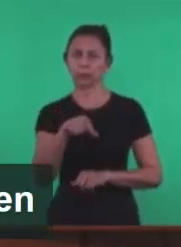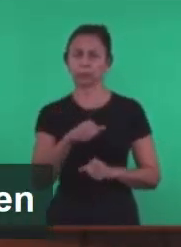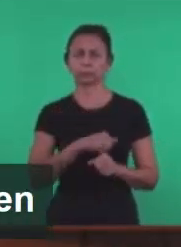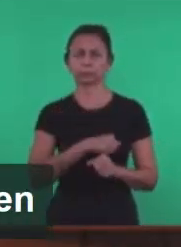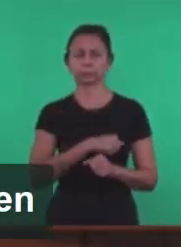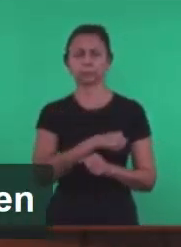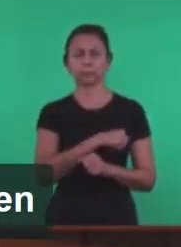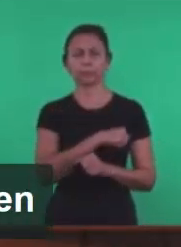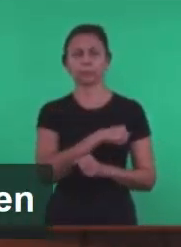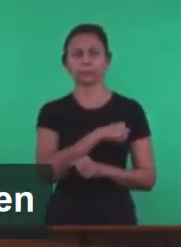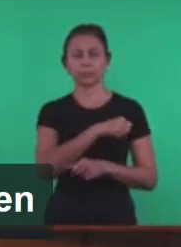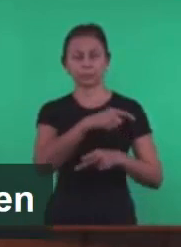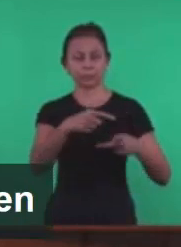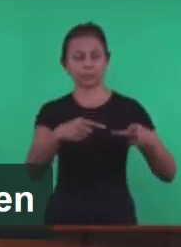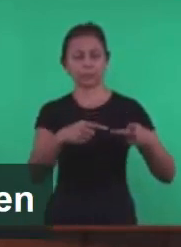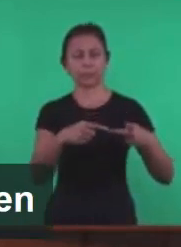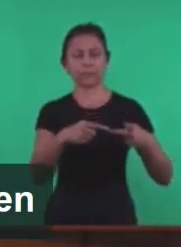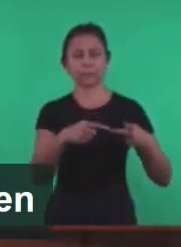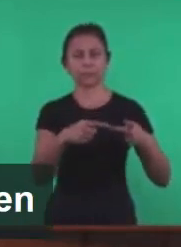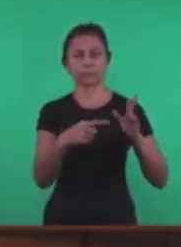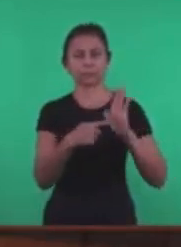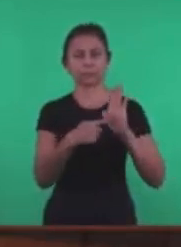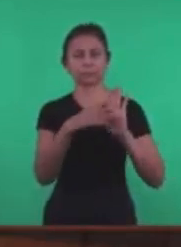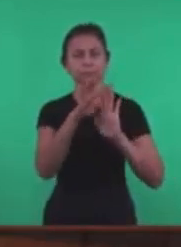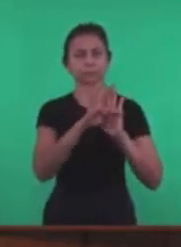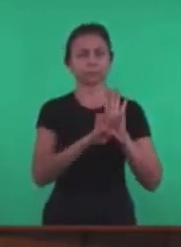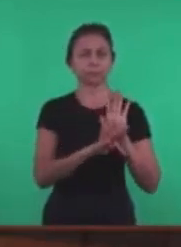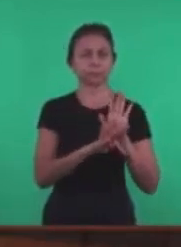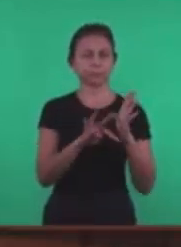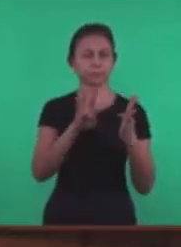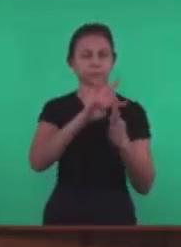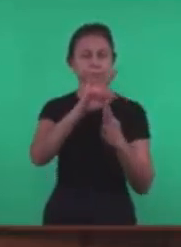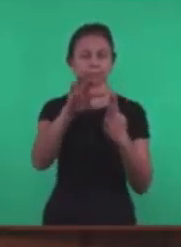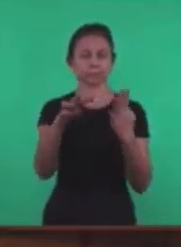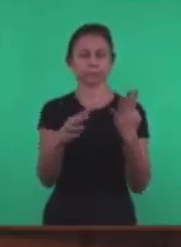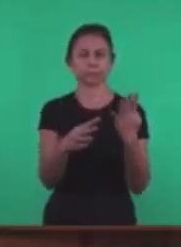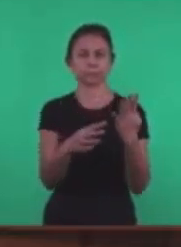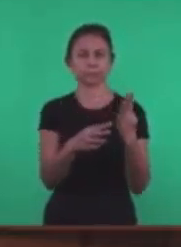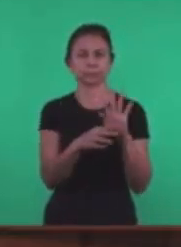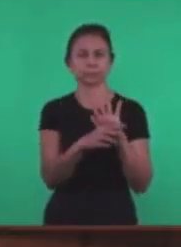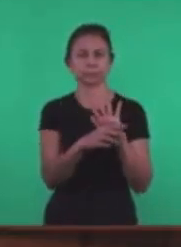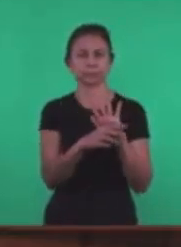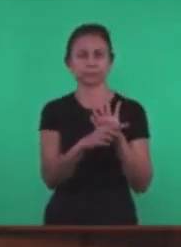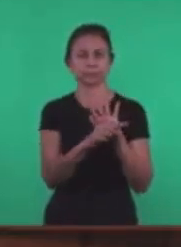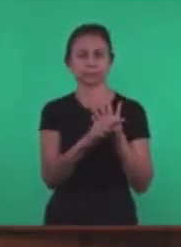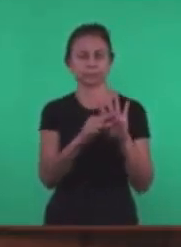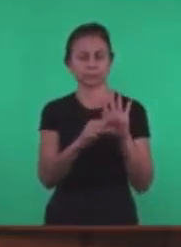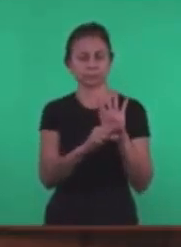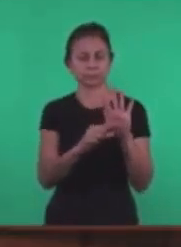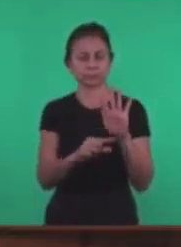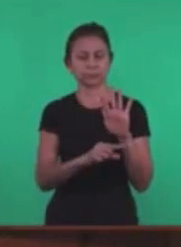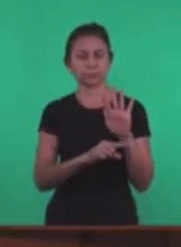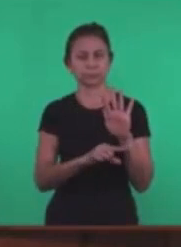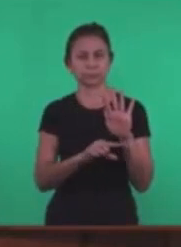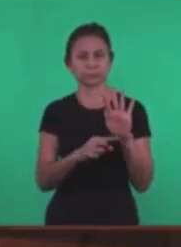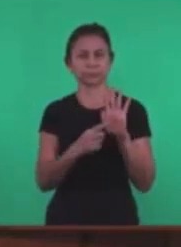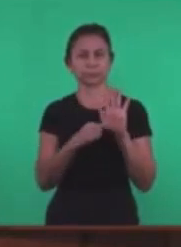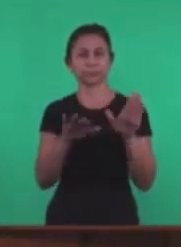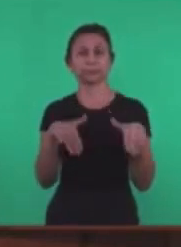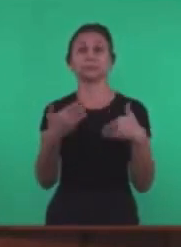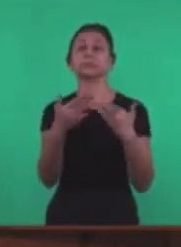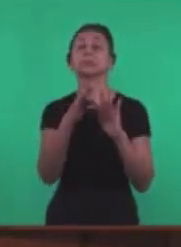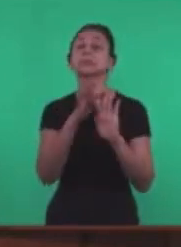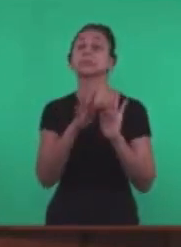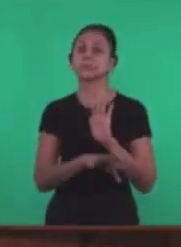segunda É a citação Do texto Entre esses quatro Primeiros versículos Os irmãos vão citar Qual é o texto Então vamos